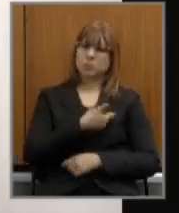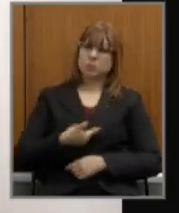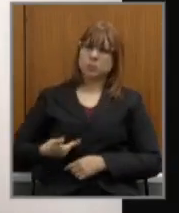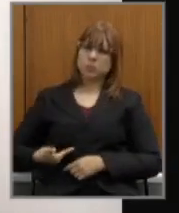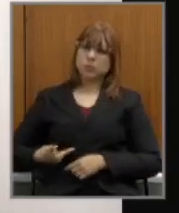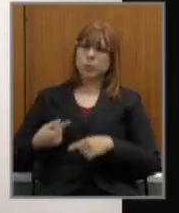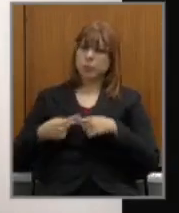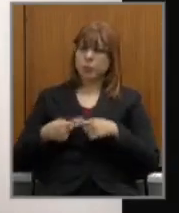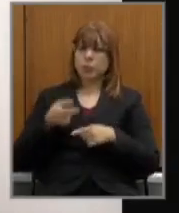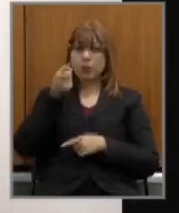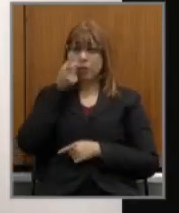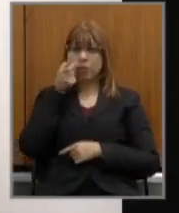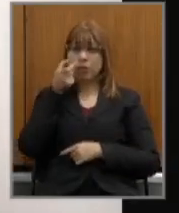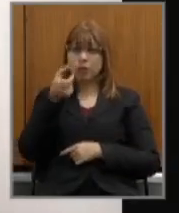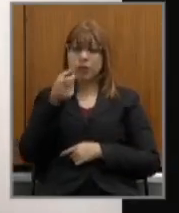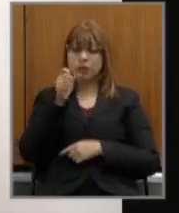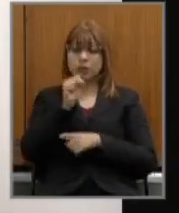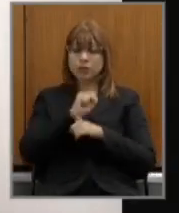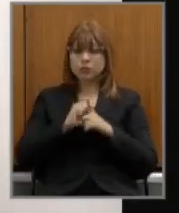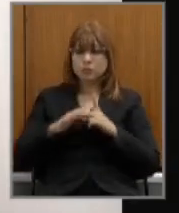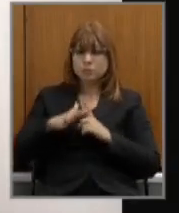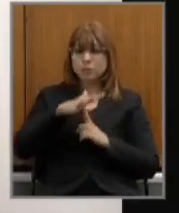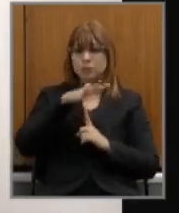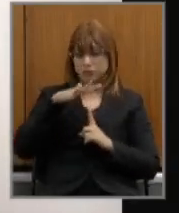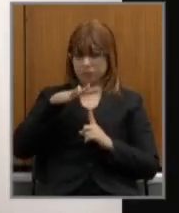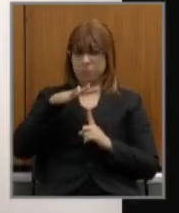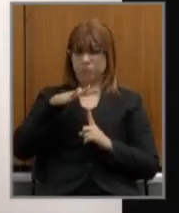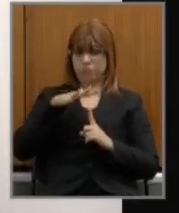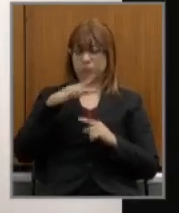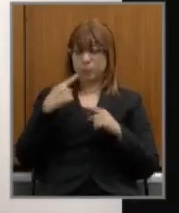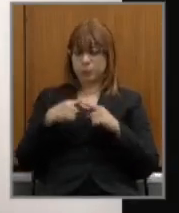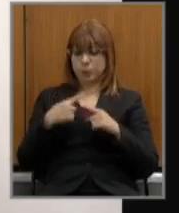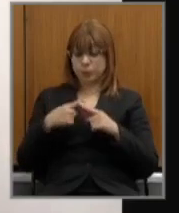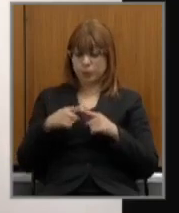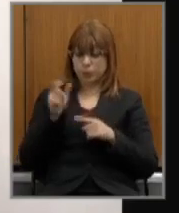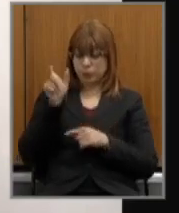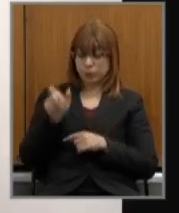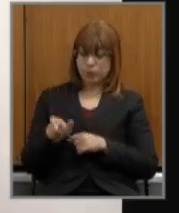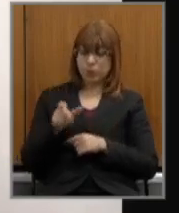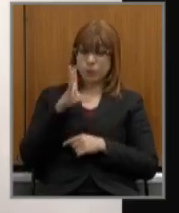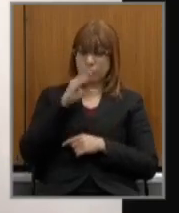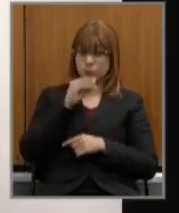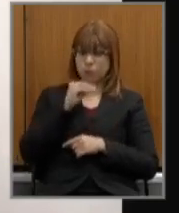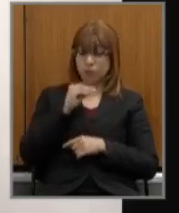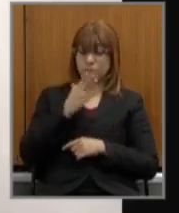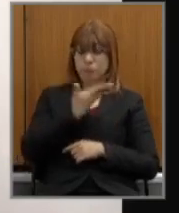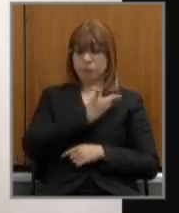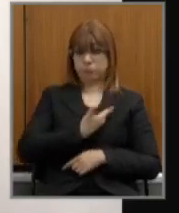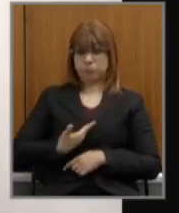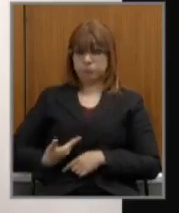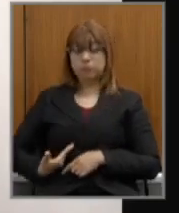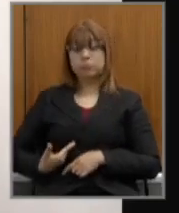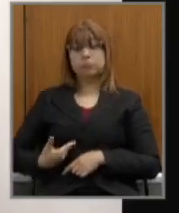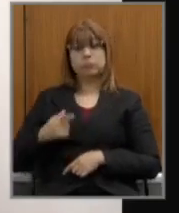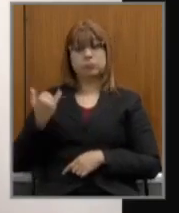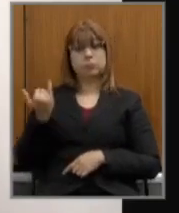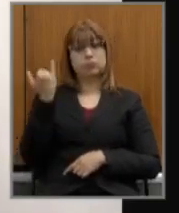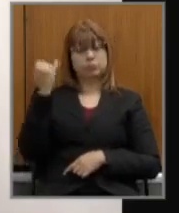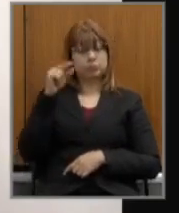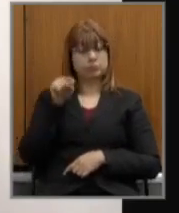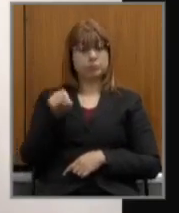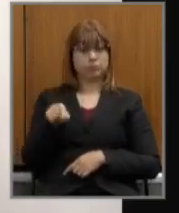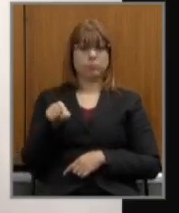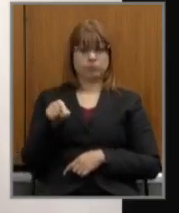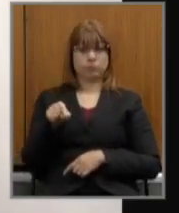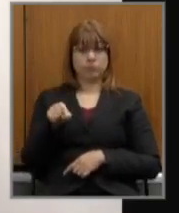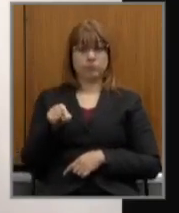contra o interesse dos servidores porque o servidor é peça-chave no atendimento através de política pública do cidadão e da